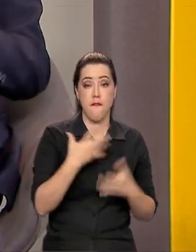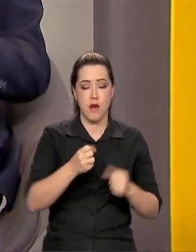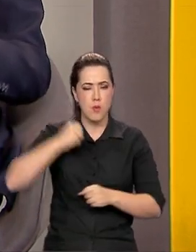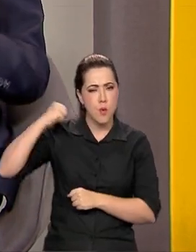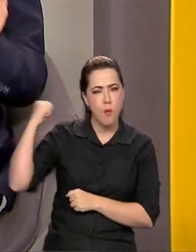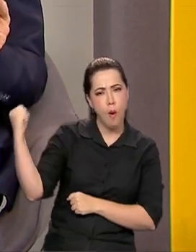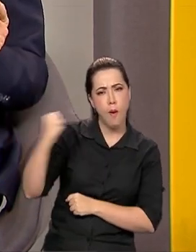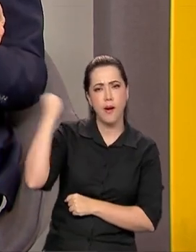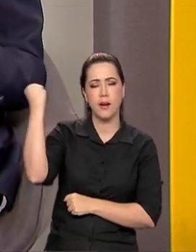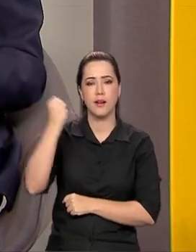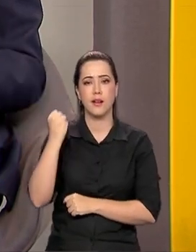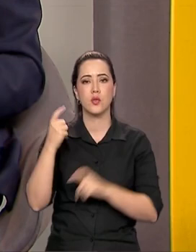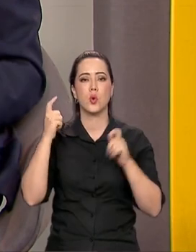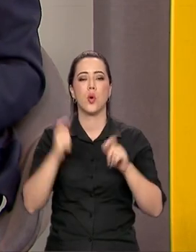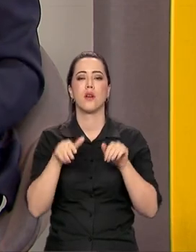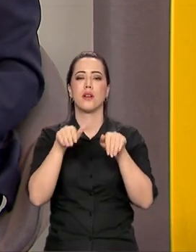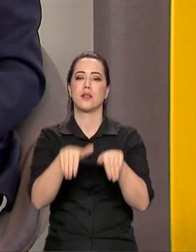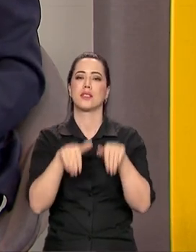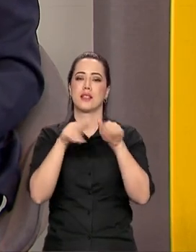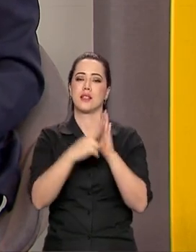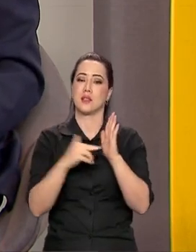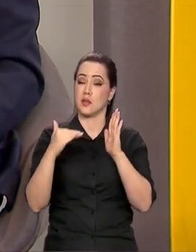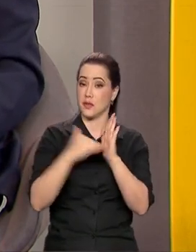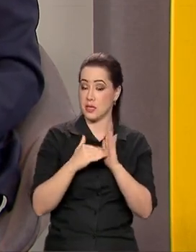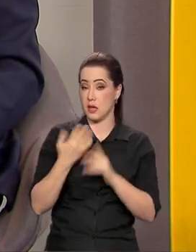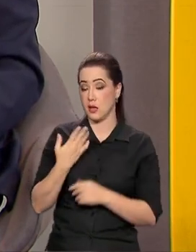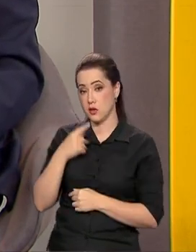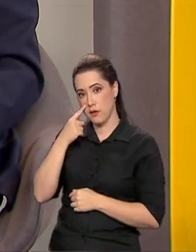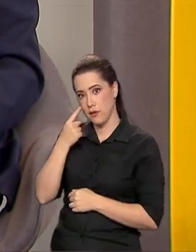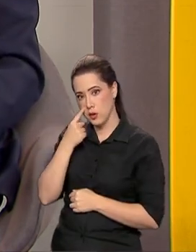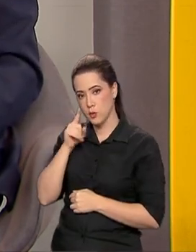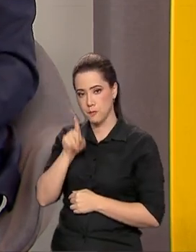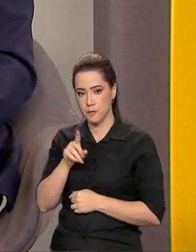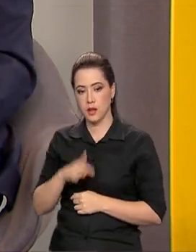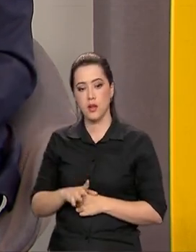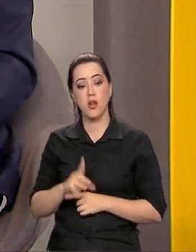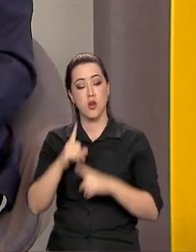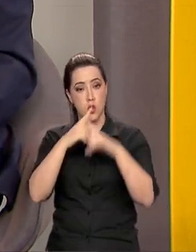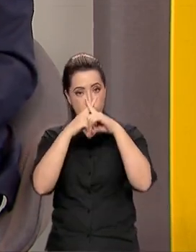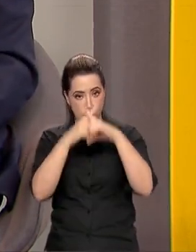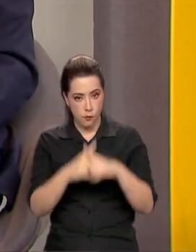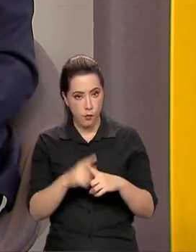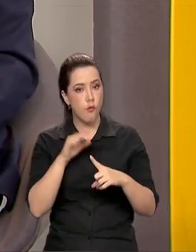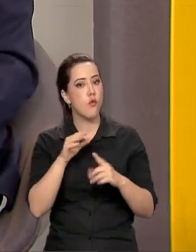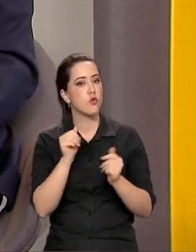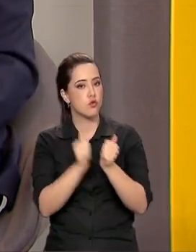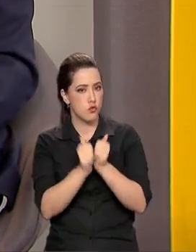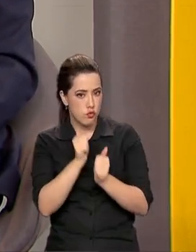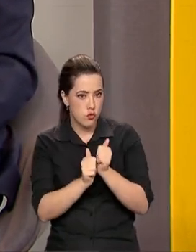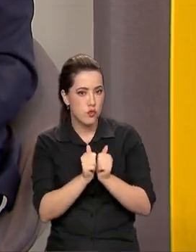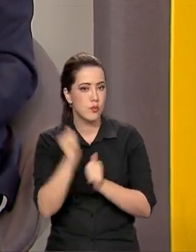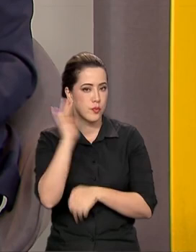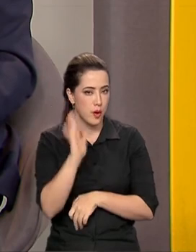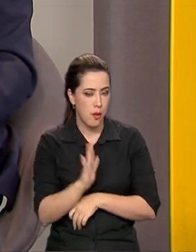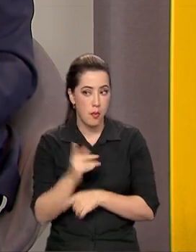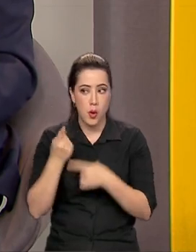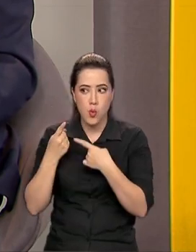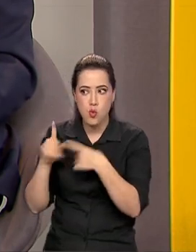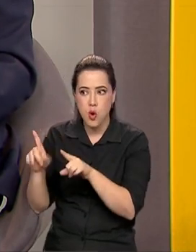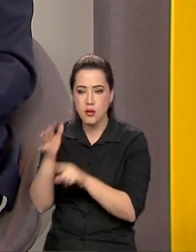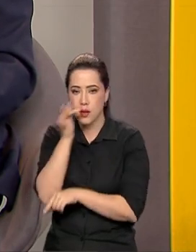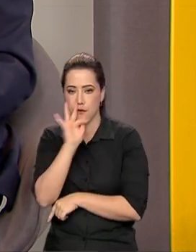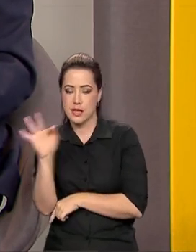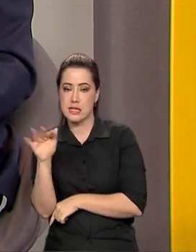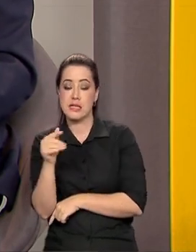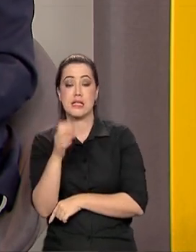torneio que está ocorrendo na Austrália e Nova Zelândia. É, anota aí. A próxima partida do Brasil é contra a França no sábado, às